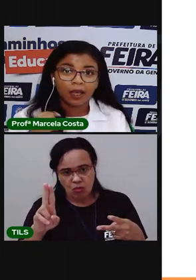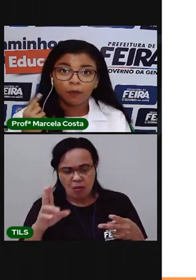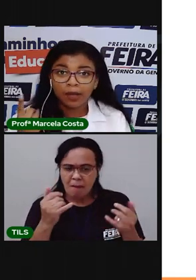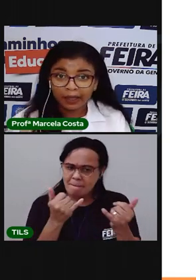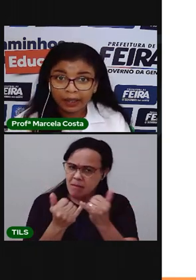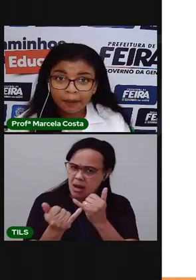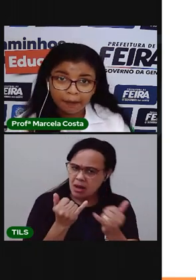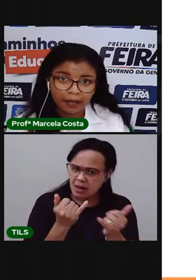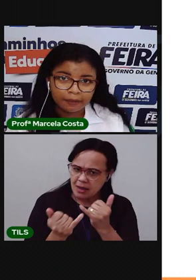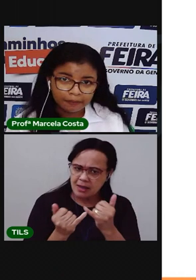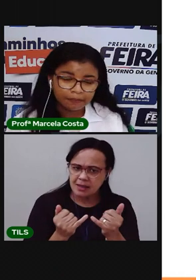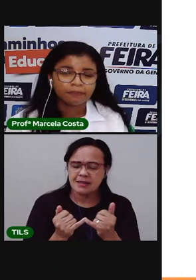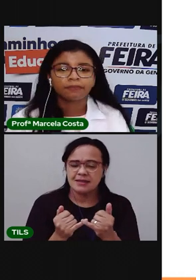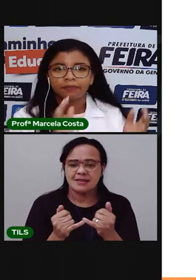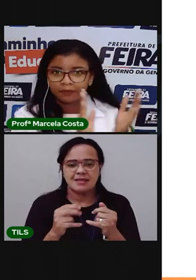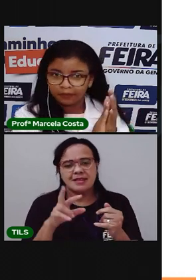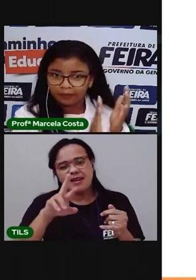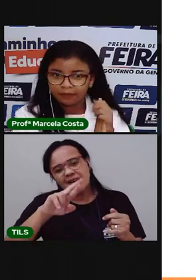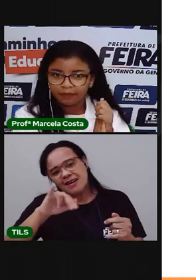É uma rima.